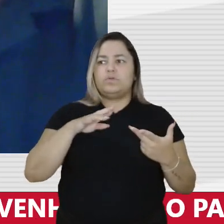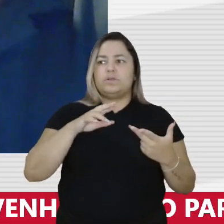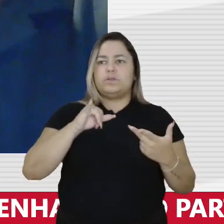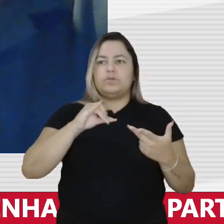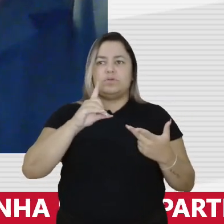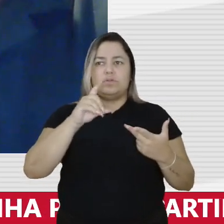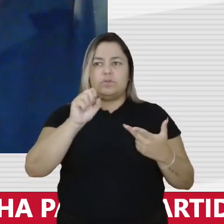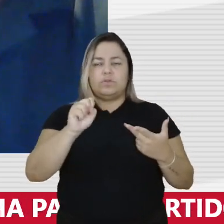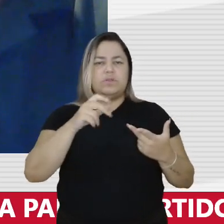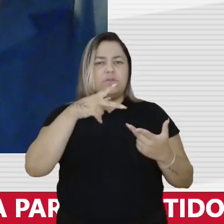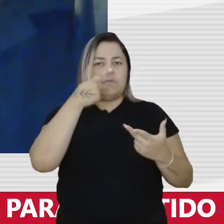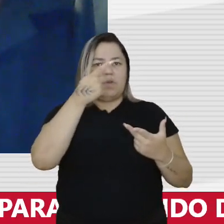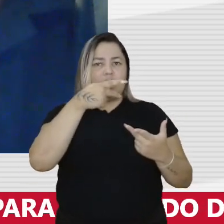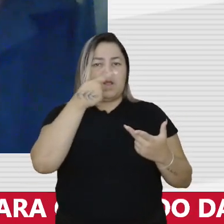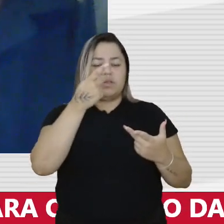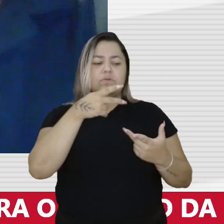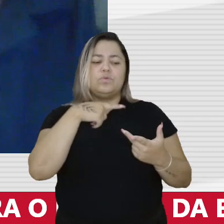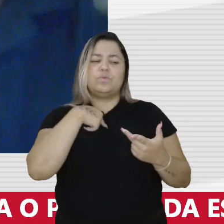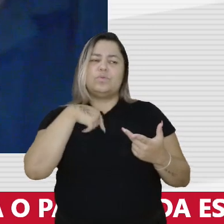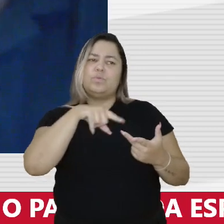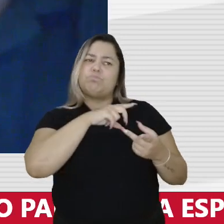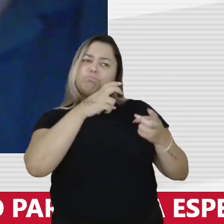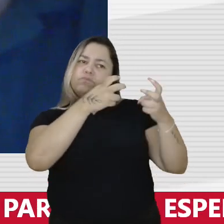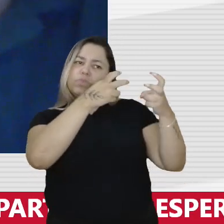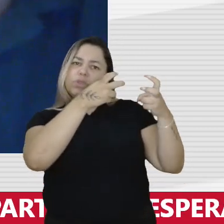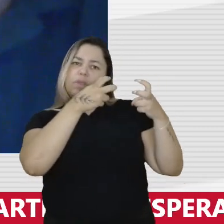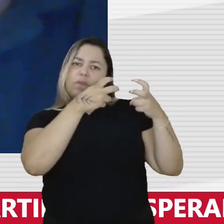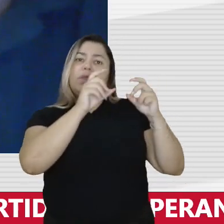ali narrados. a gente percebe que...